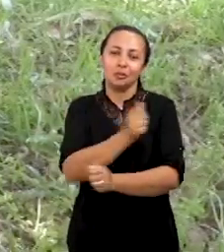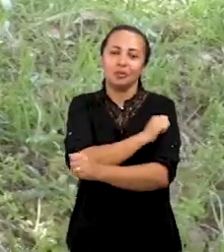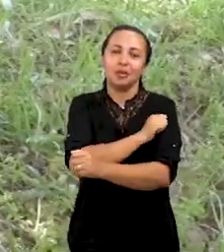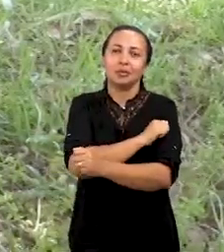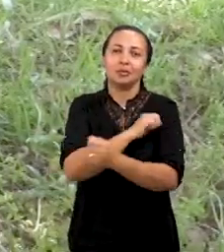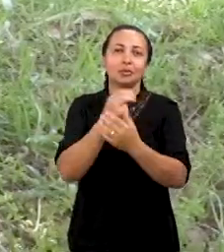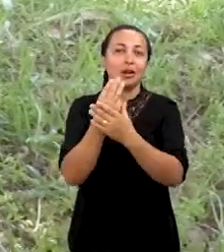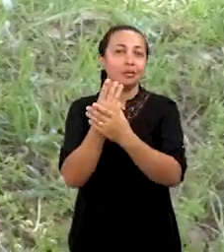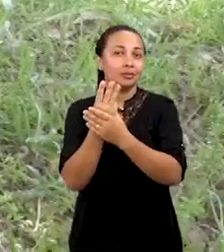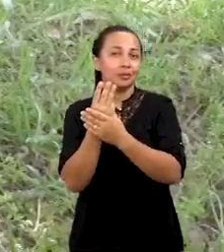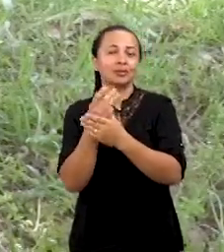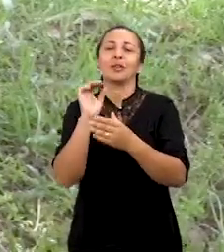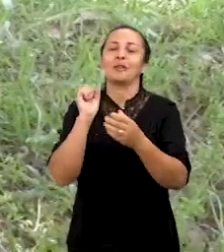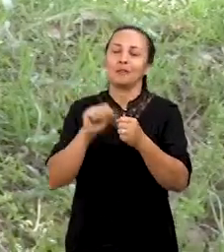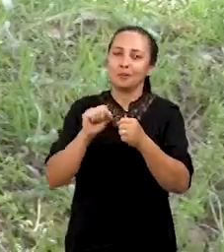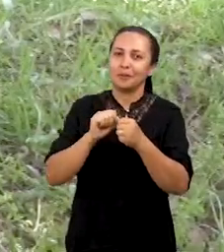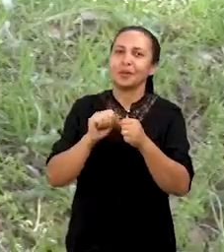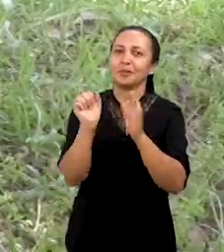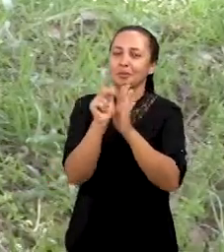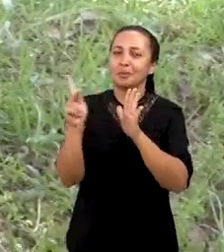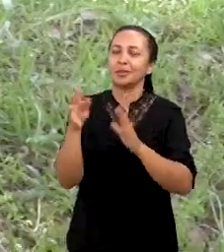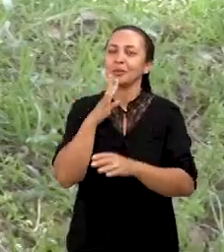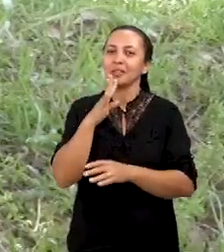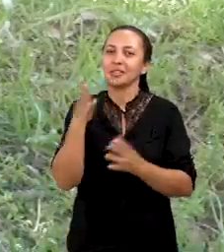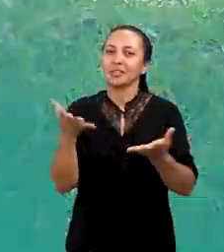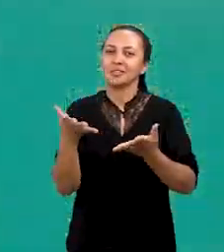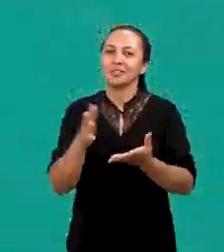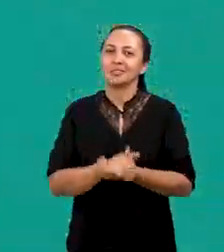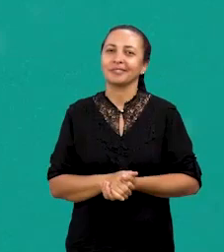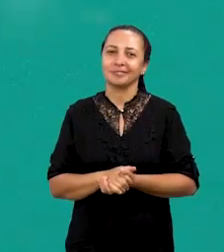Universidade Federal de Pernambuco. Vamos conhecer?